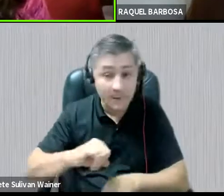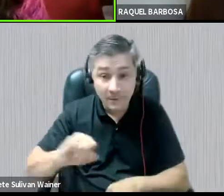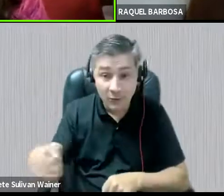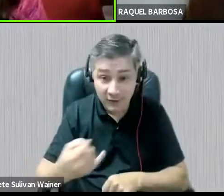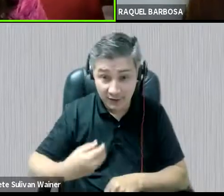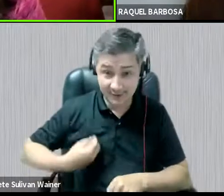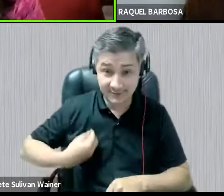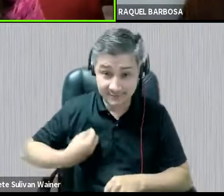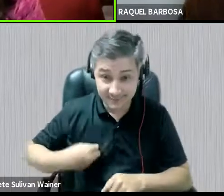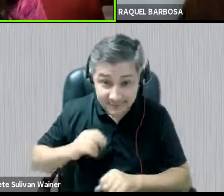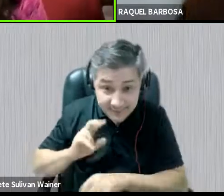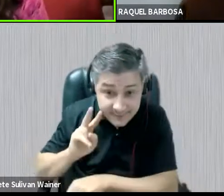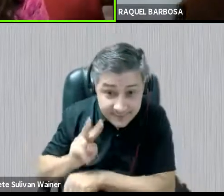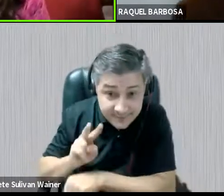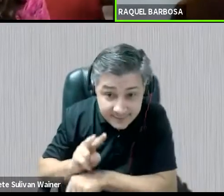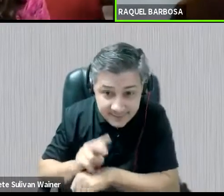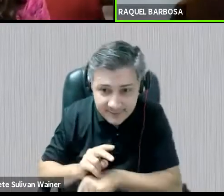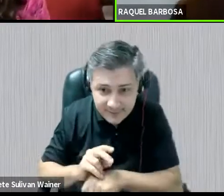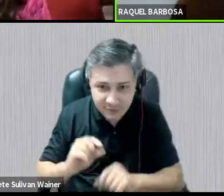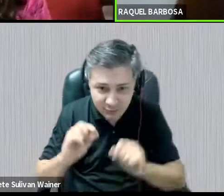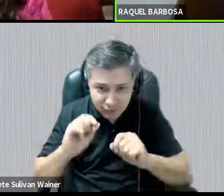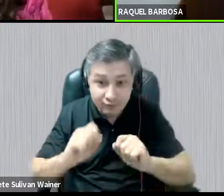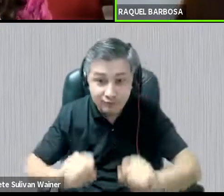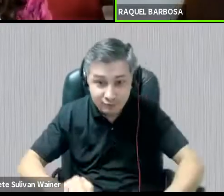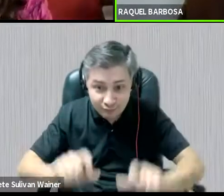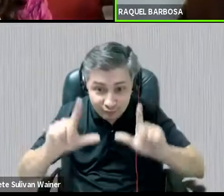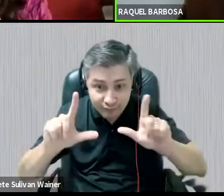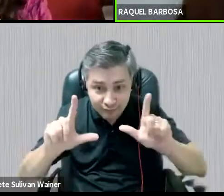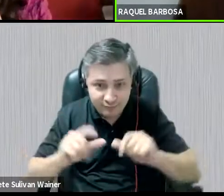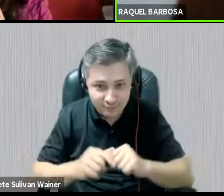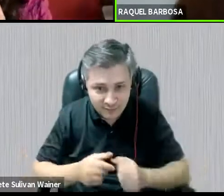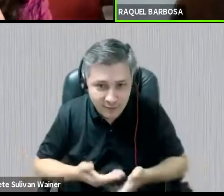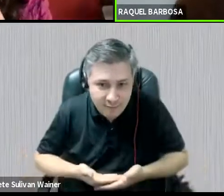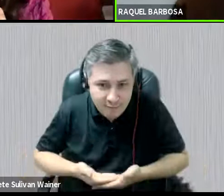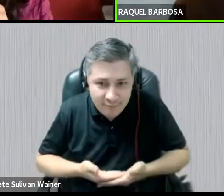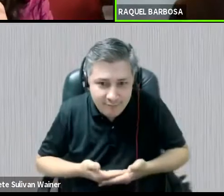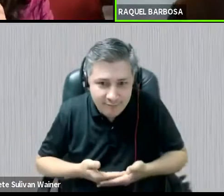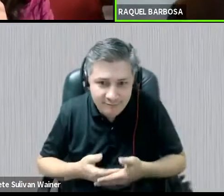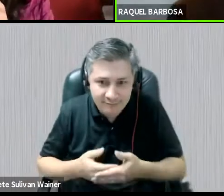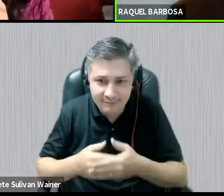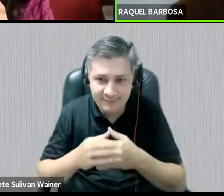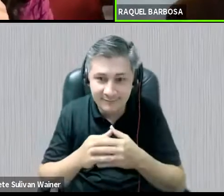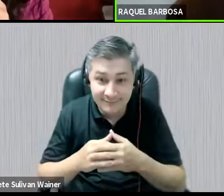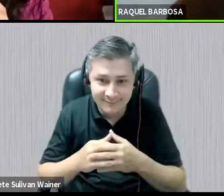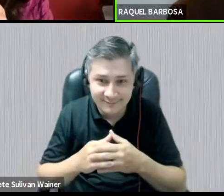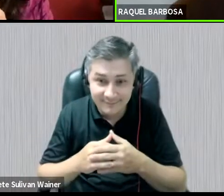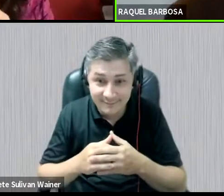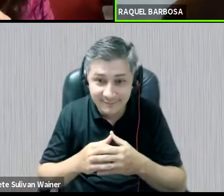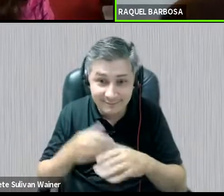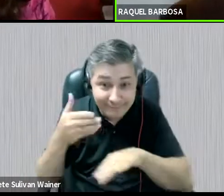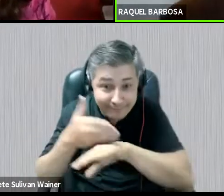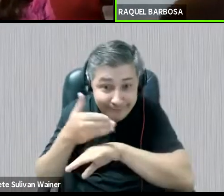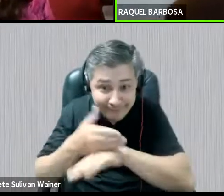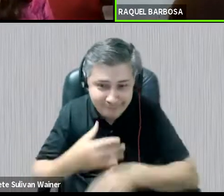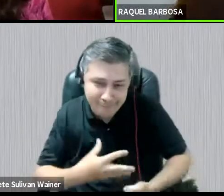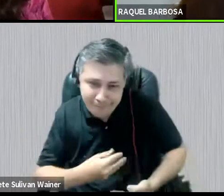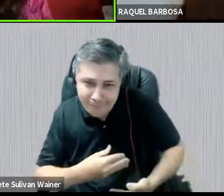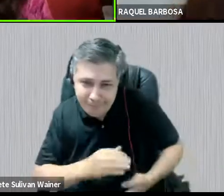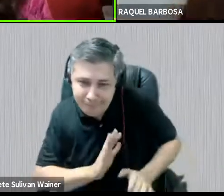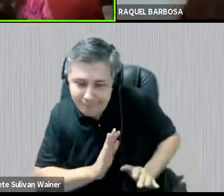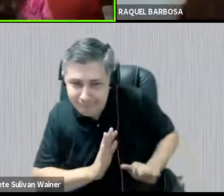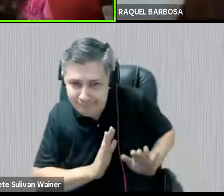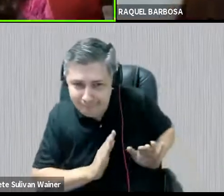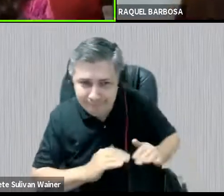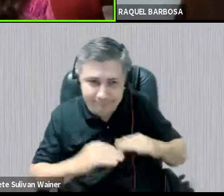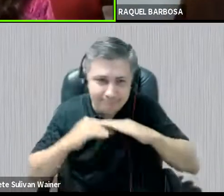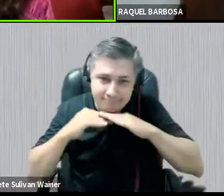aqui, para ampliar. Eu vou, eu vou permanecer mesmo dando uma massa para saber que talvez não já está tão presente na hora da minha massa. Ah,